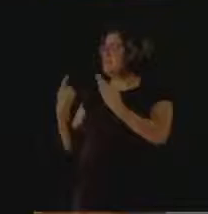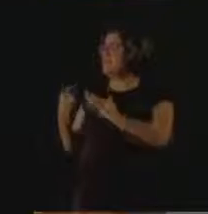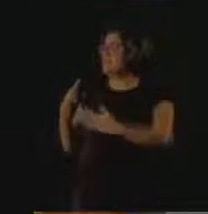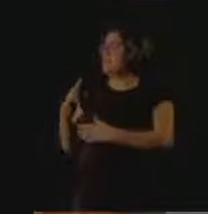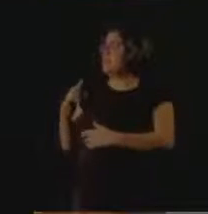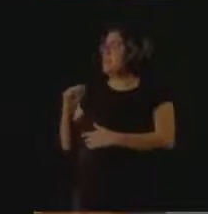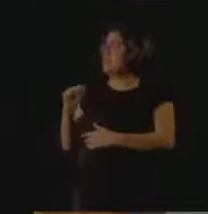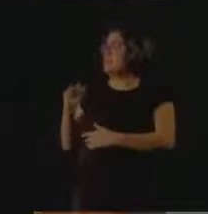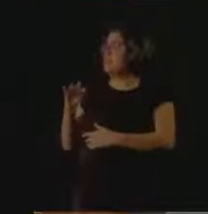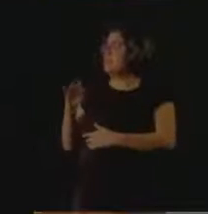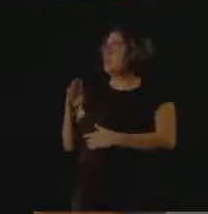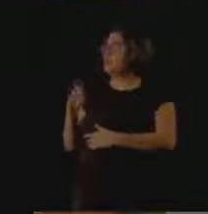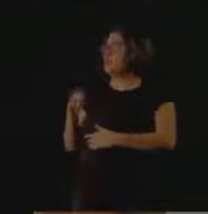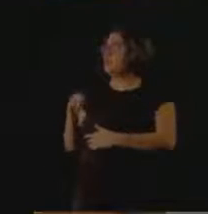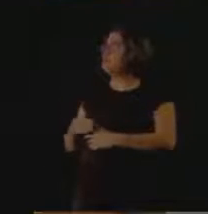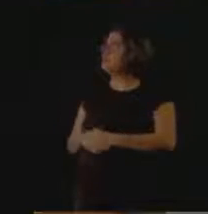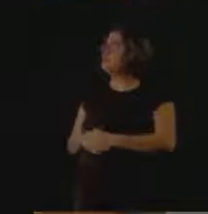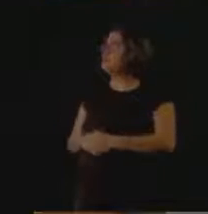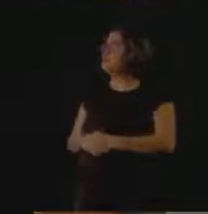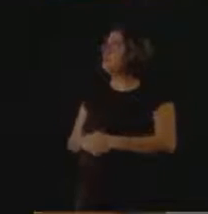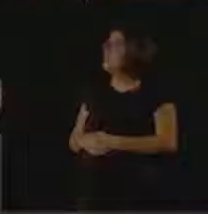Marquito, a palavra é sua. Obrigado. Pessoal, eu vou levantar. aí, E